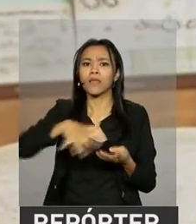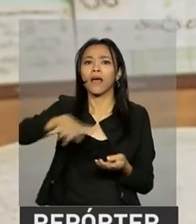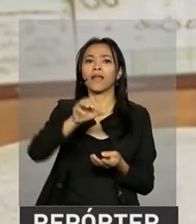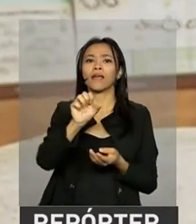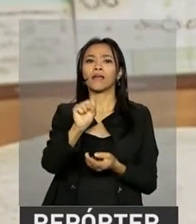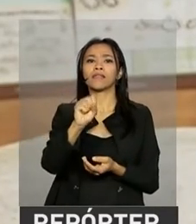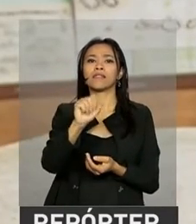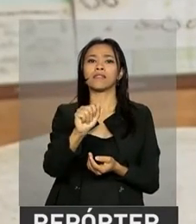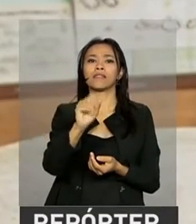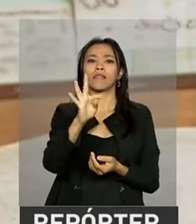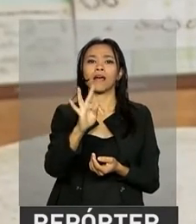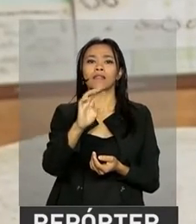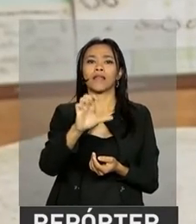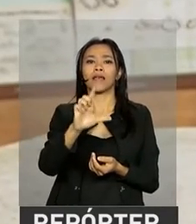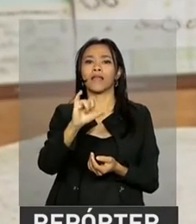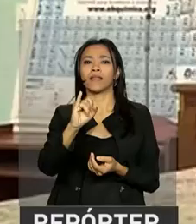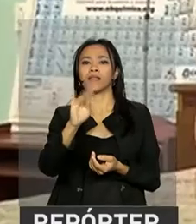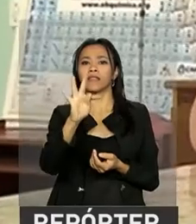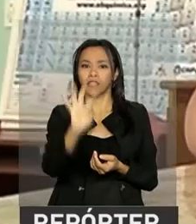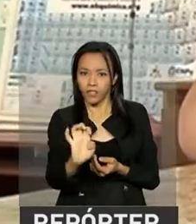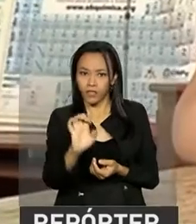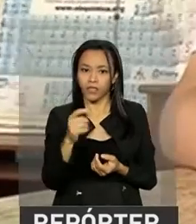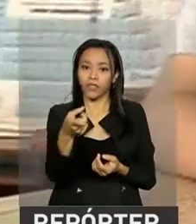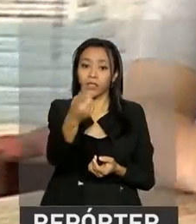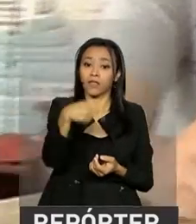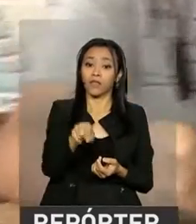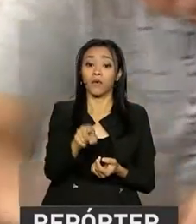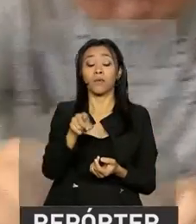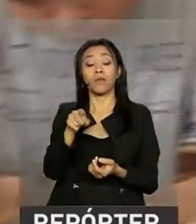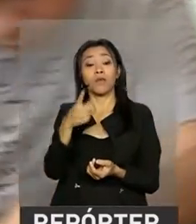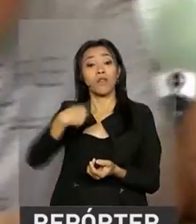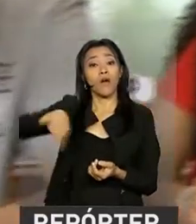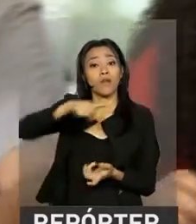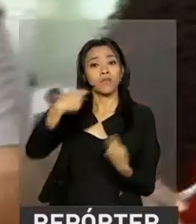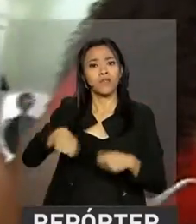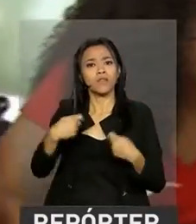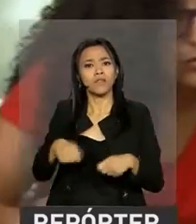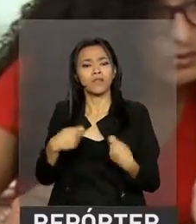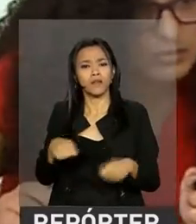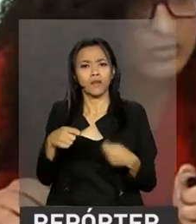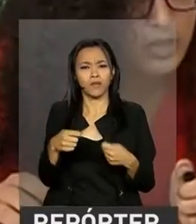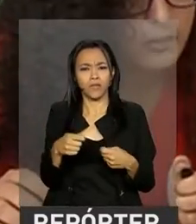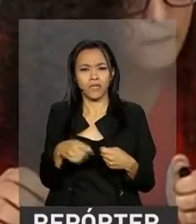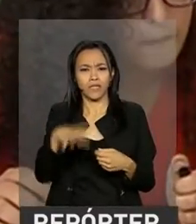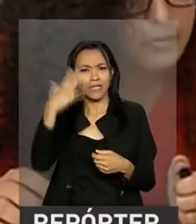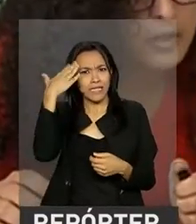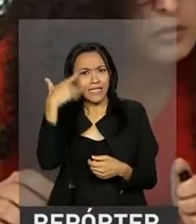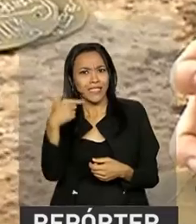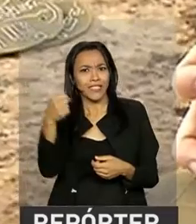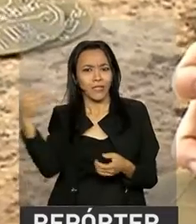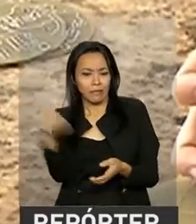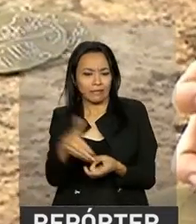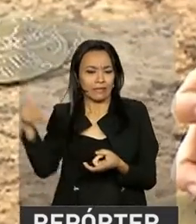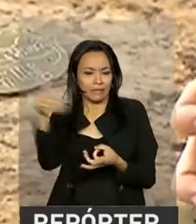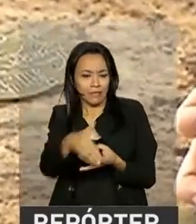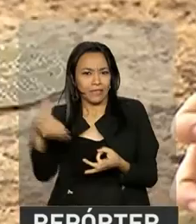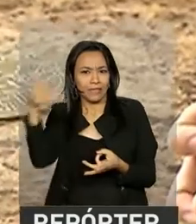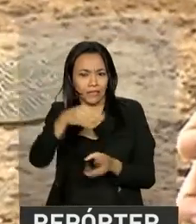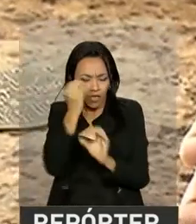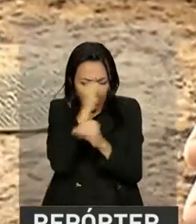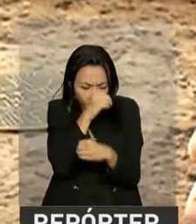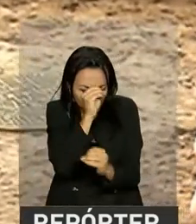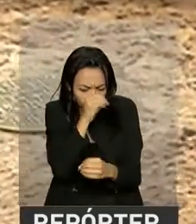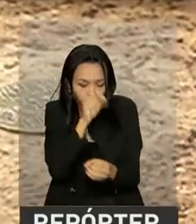aprendeu a soldar e tudo mais. Então a gente teve que... Vinha quase sete dias da semana aqui no laboratório,